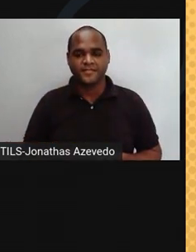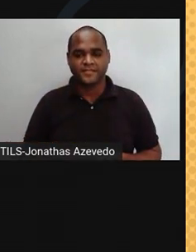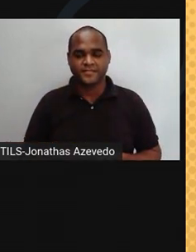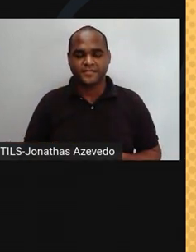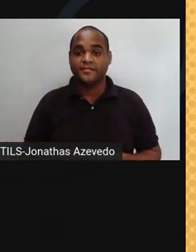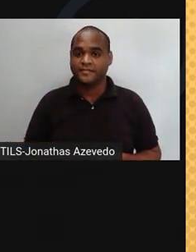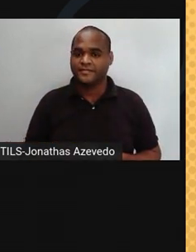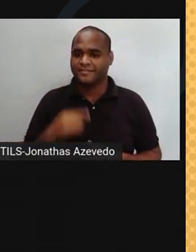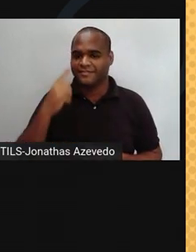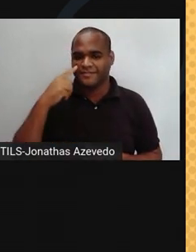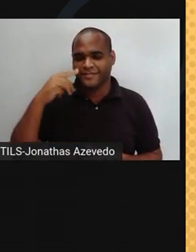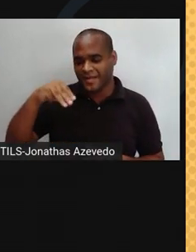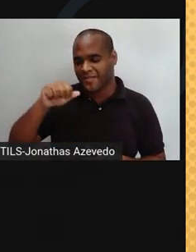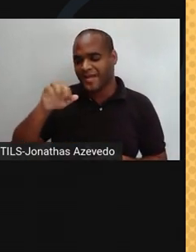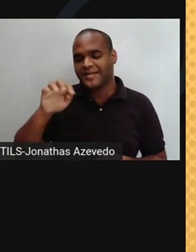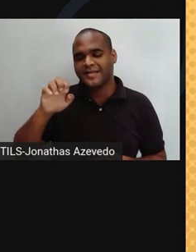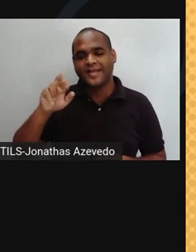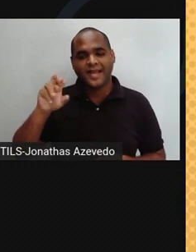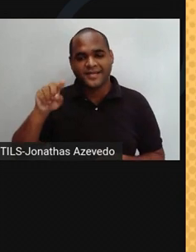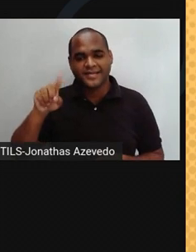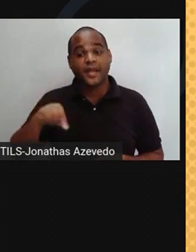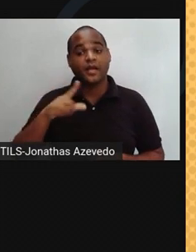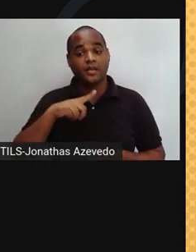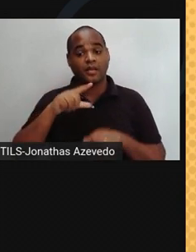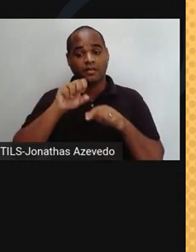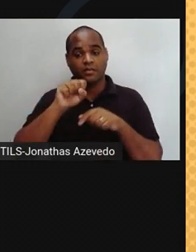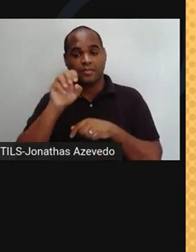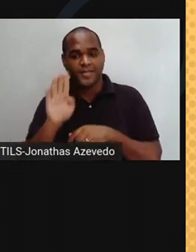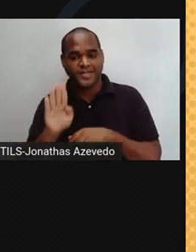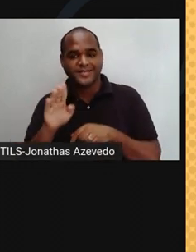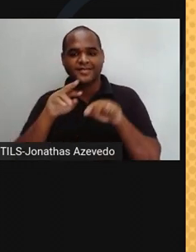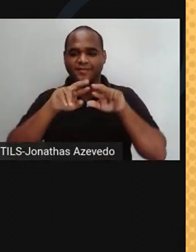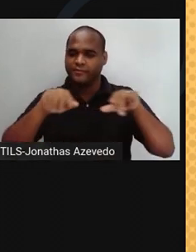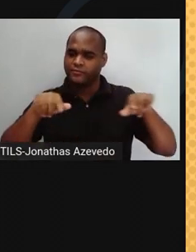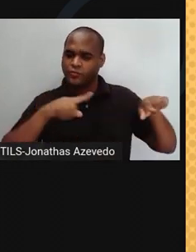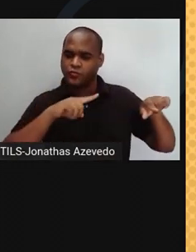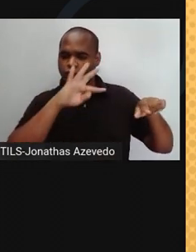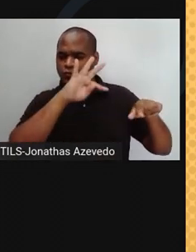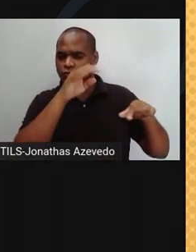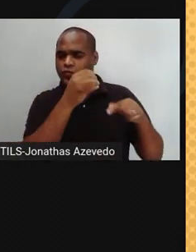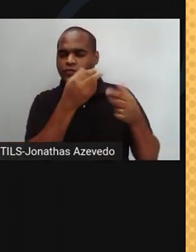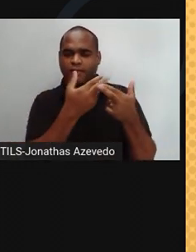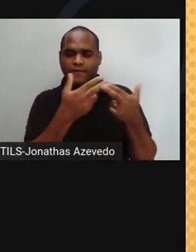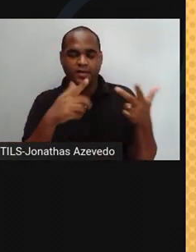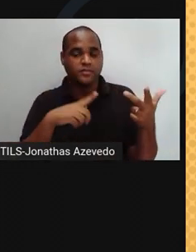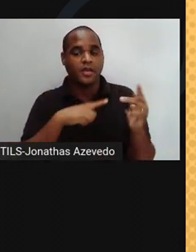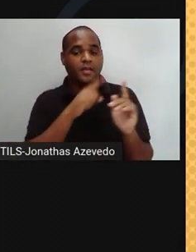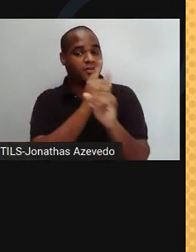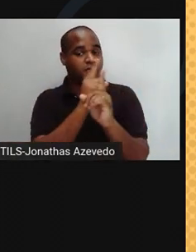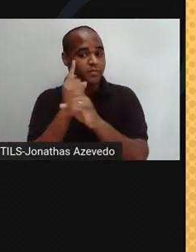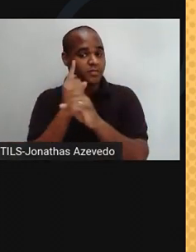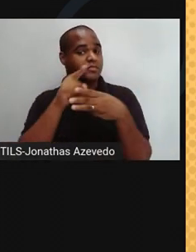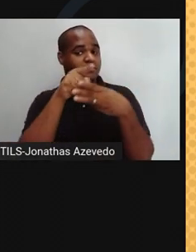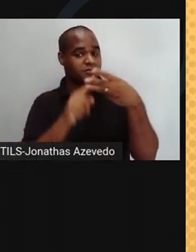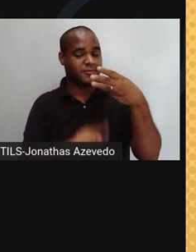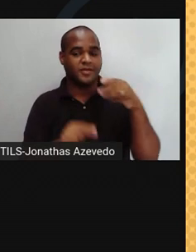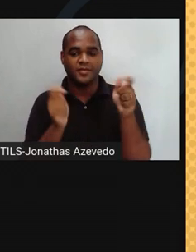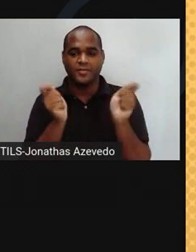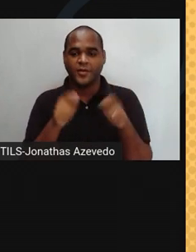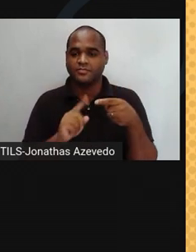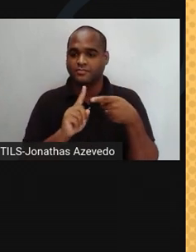A matéria, a substância da qual todas as coisas são feitas, pode ser encontrada em três estados.